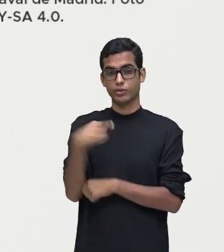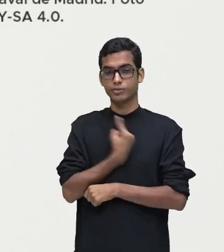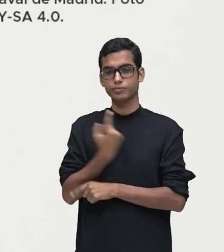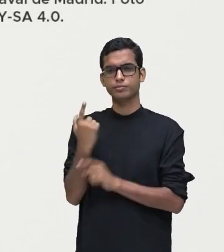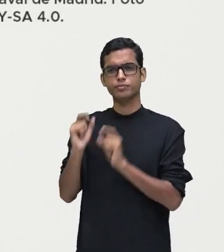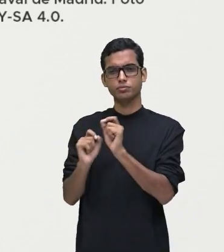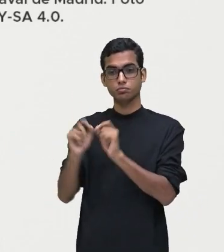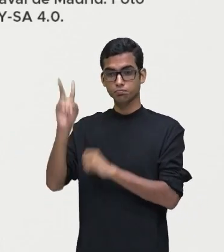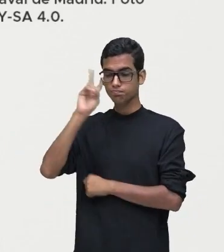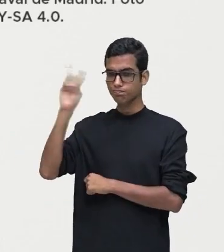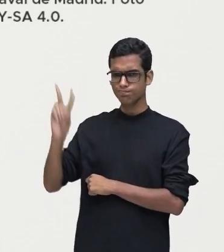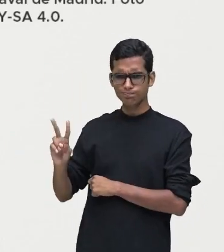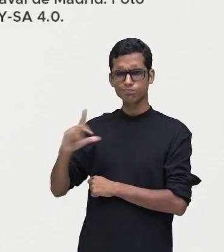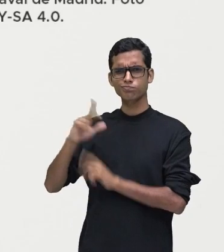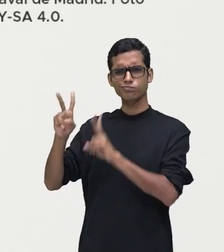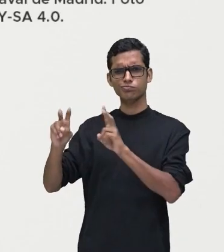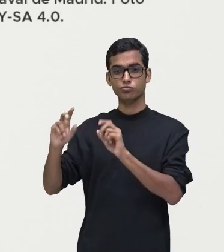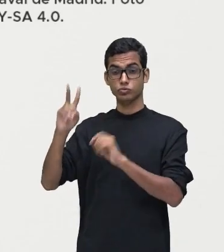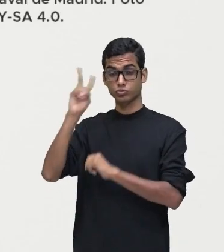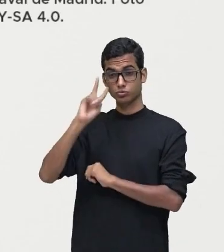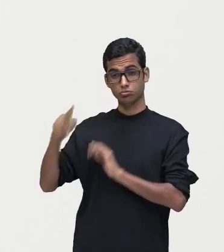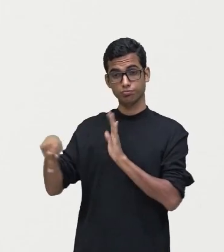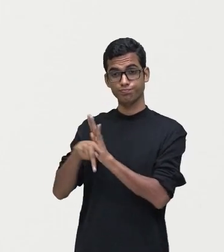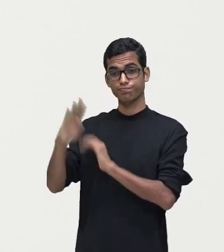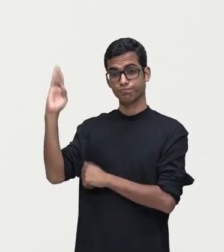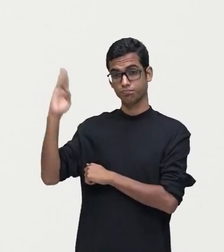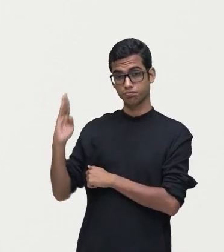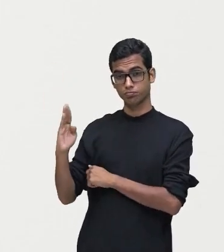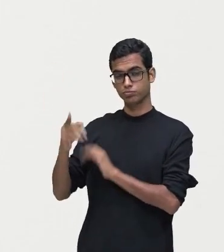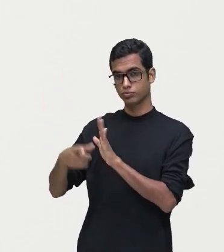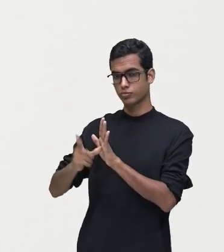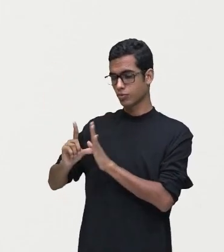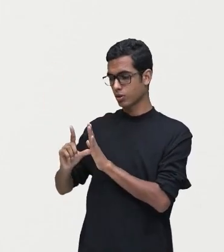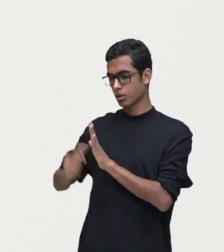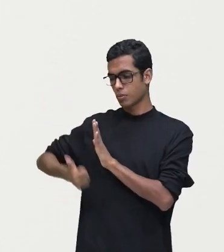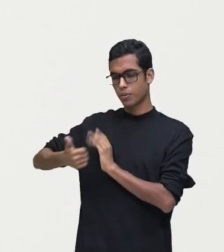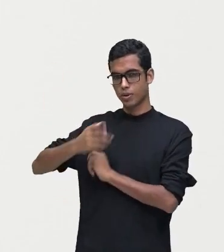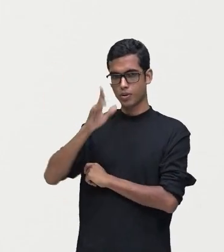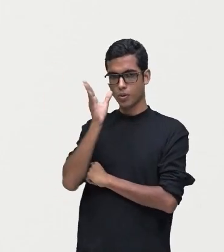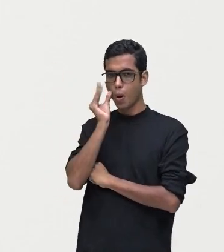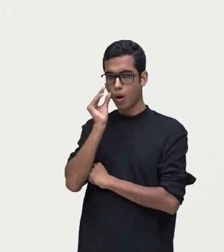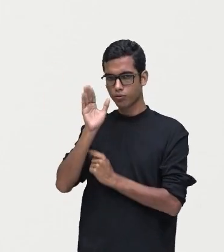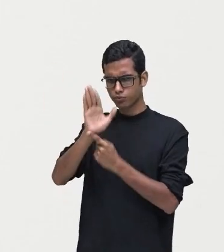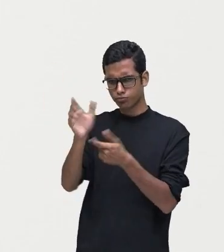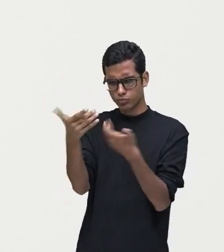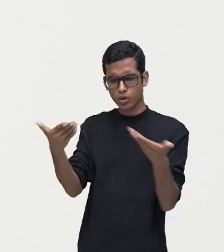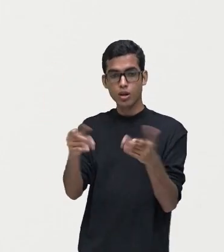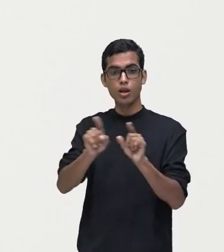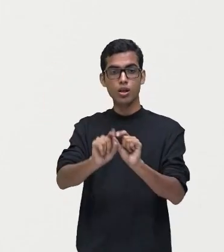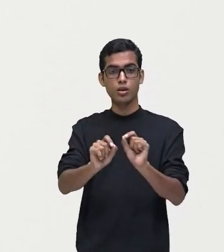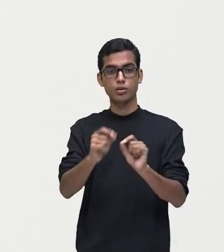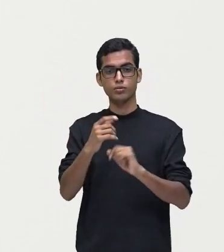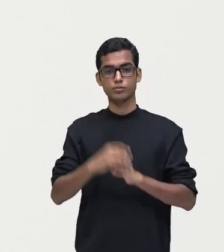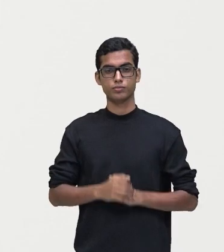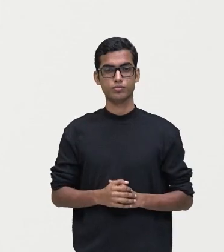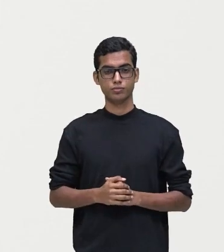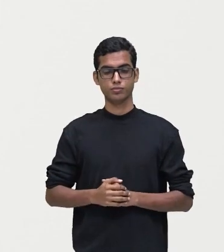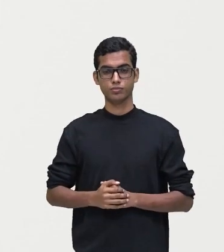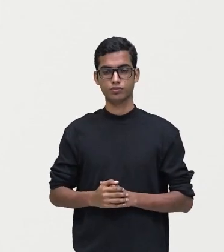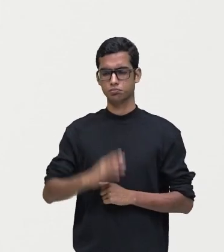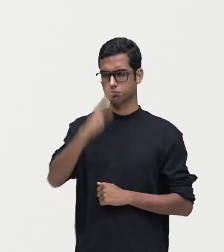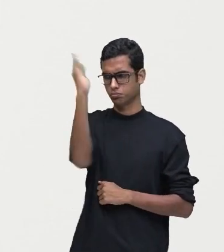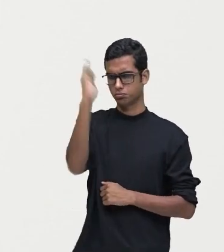histórias, questões sobre a história do Brasil. E aqui, antes da primeira curiosidade, ele coloca um tópico. No